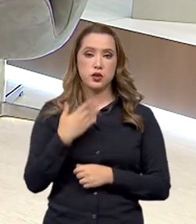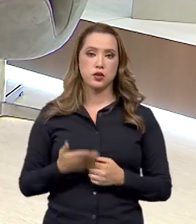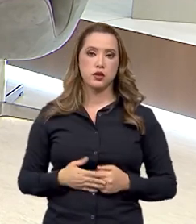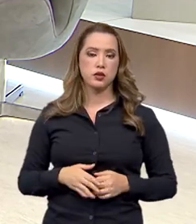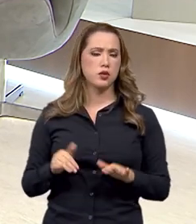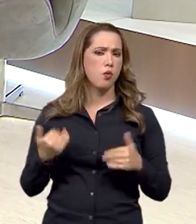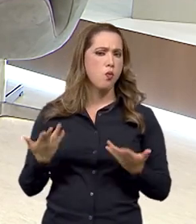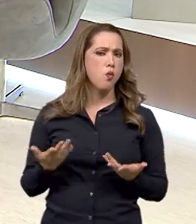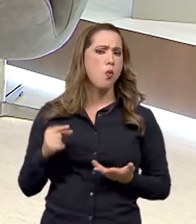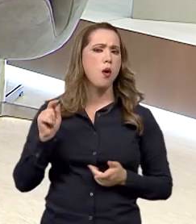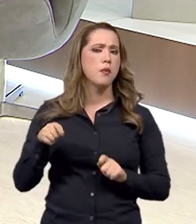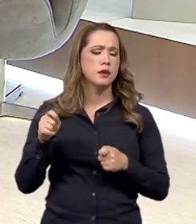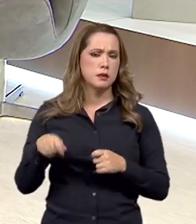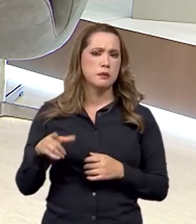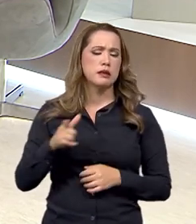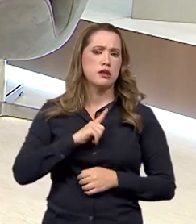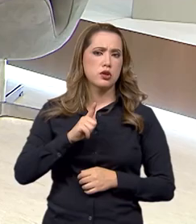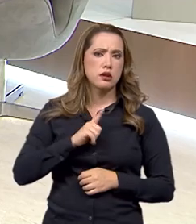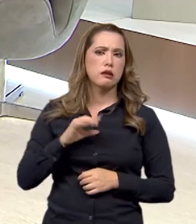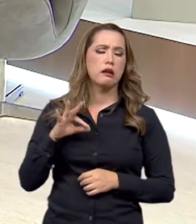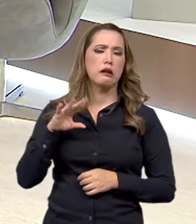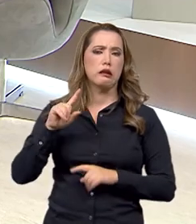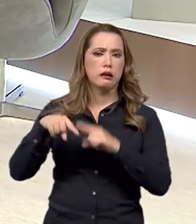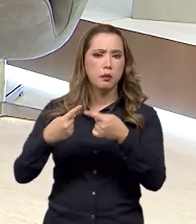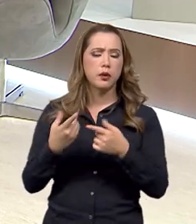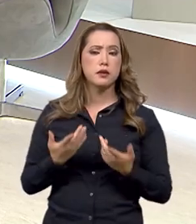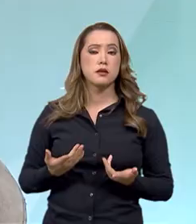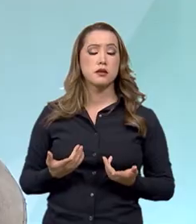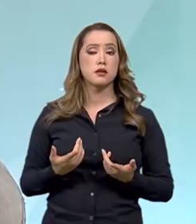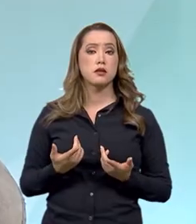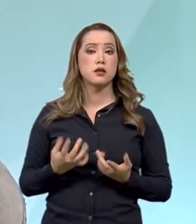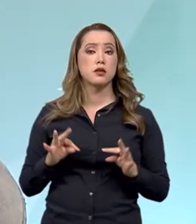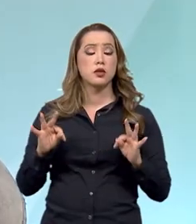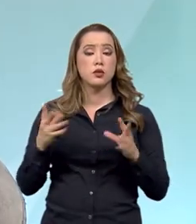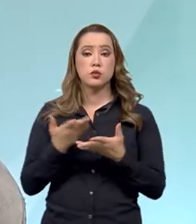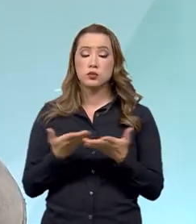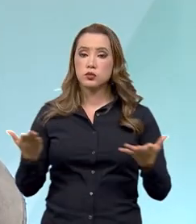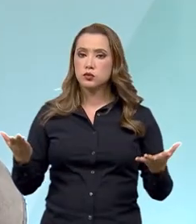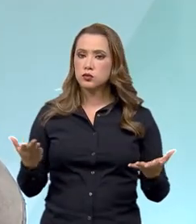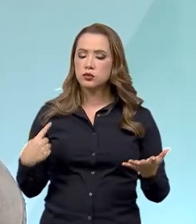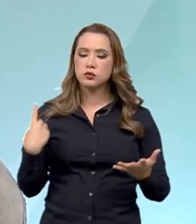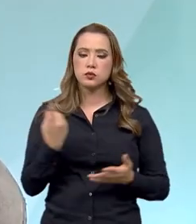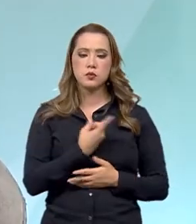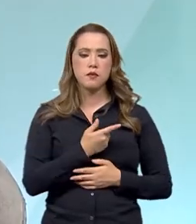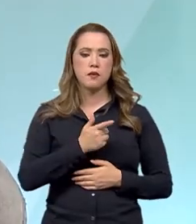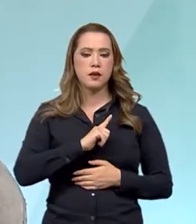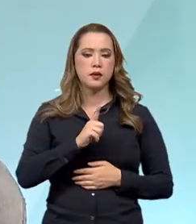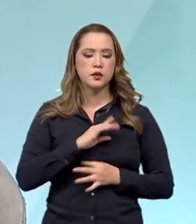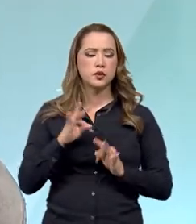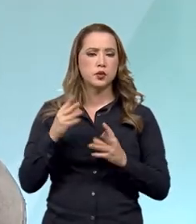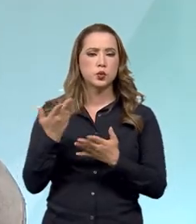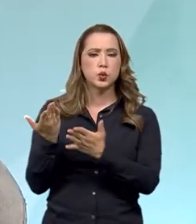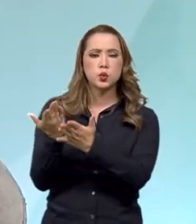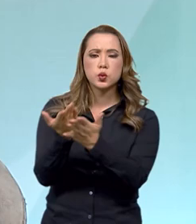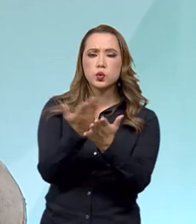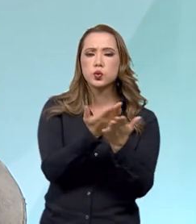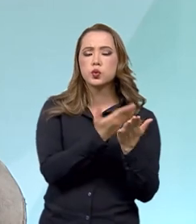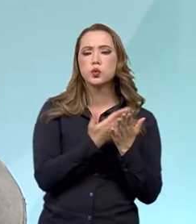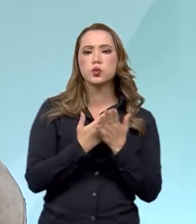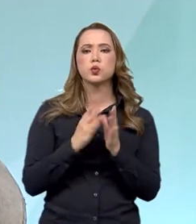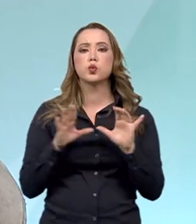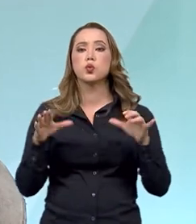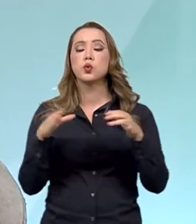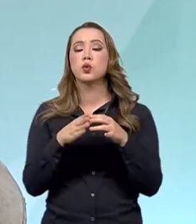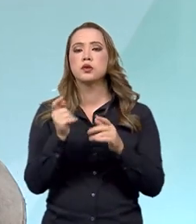retornos aquele segmento beneficiado vai dar para a sociedade. Então, é feito todo, fazemos toda uma análise, há uma